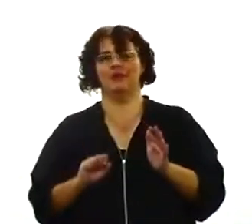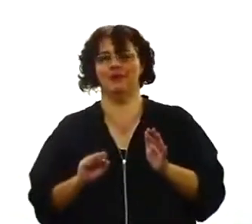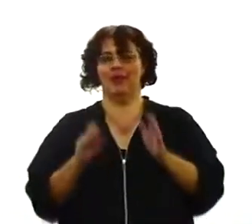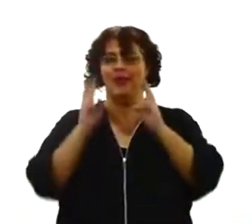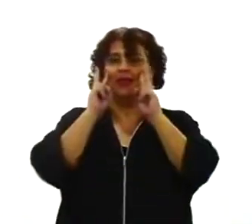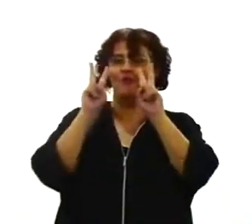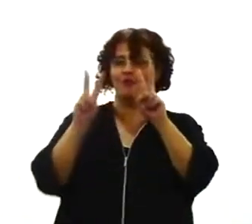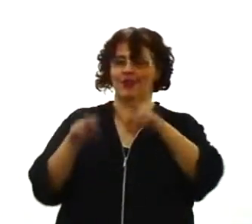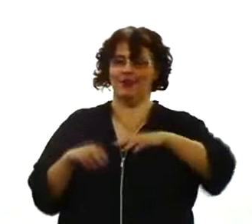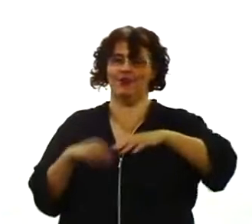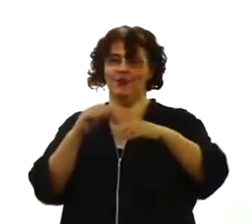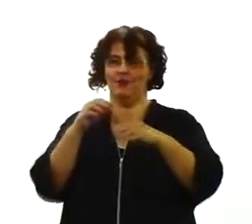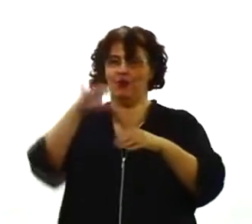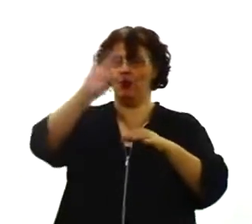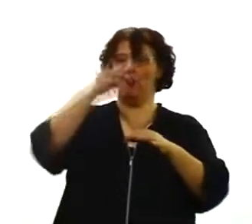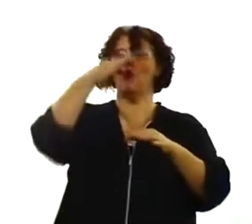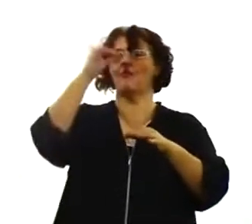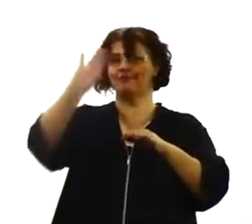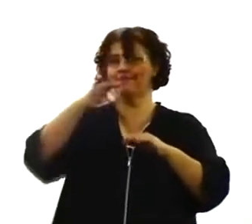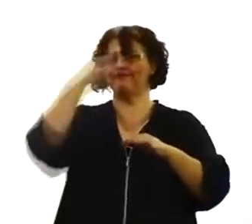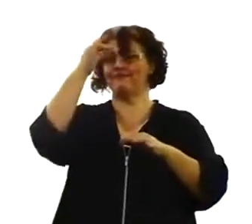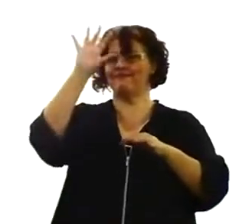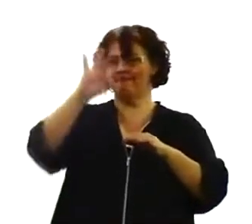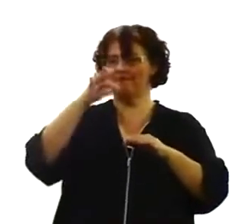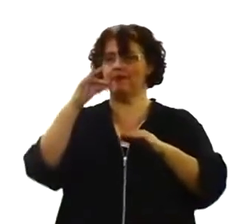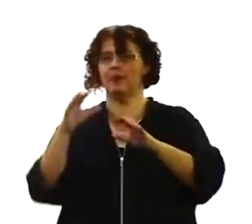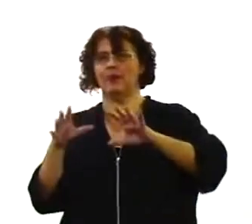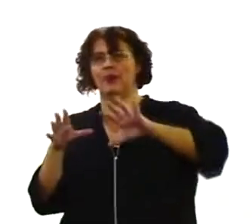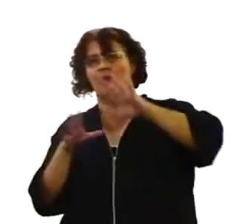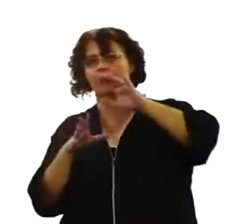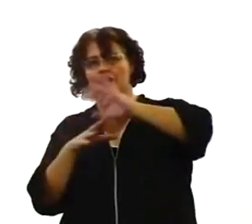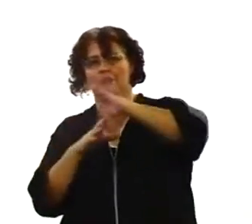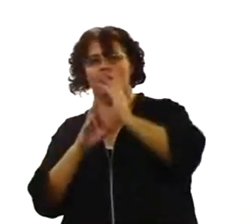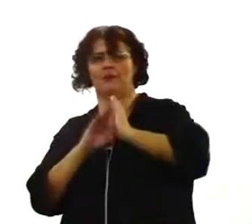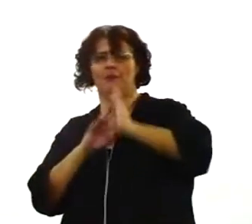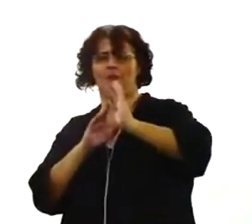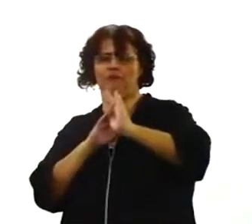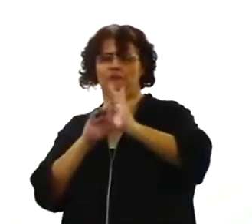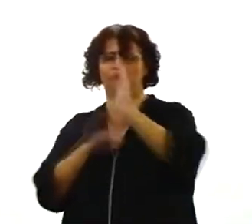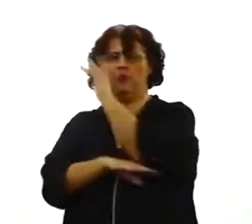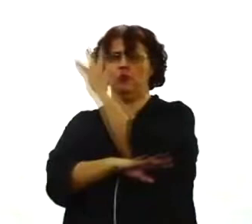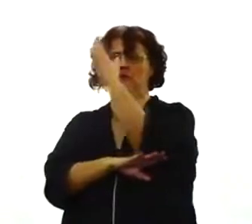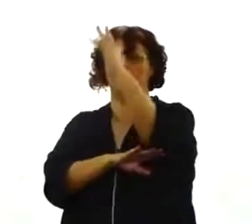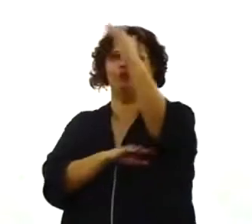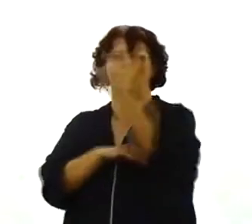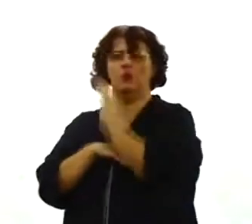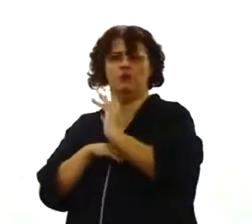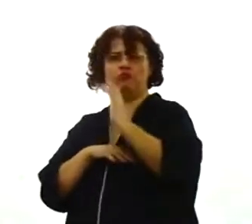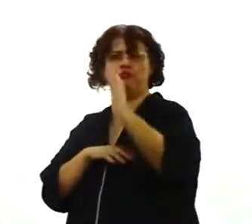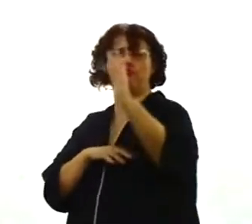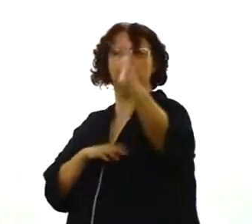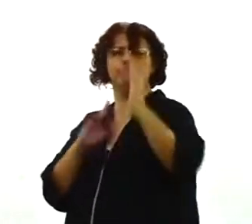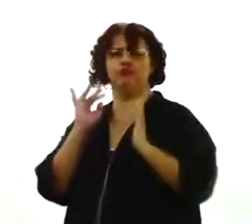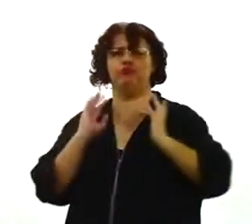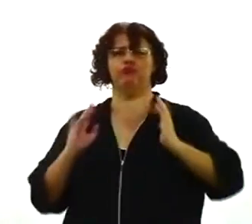começavam a apresentar os primeiros frutos, as primeiras uvas. E aquilo era aguardado,